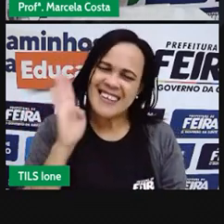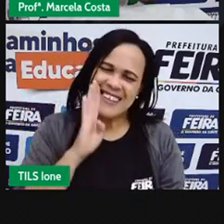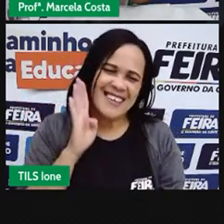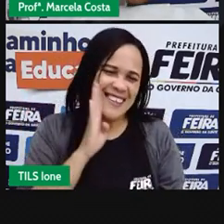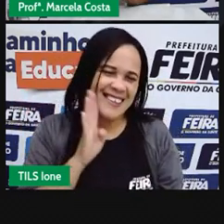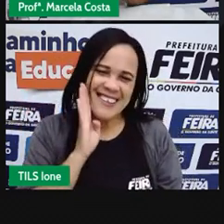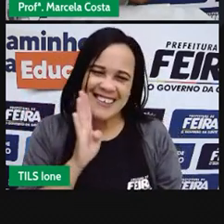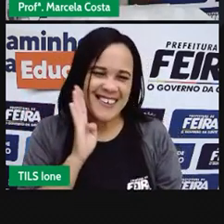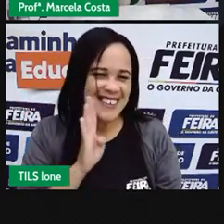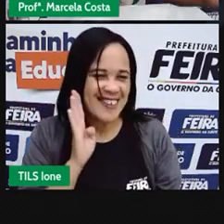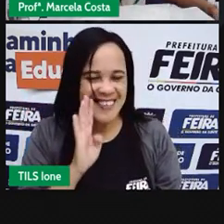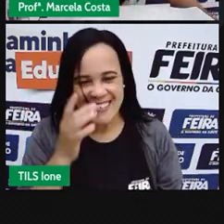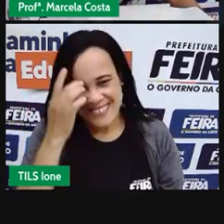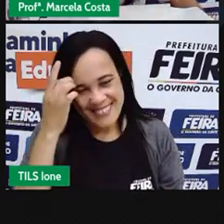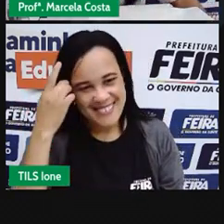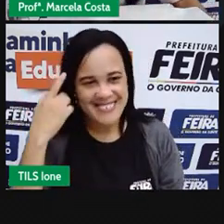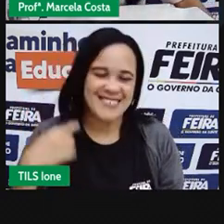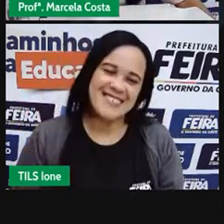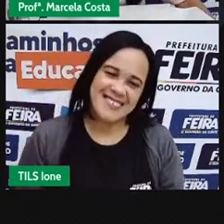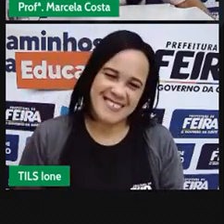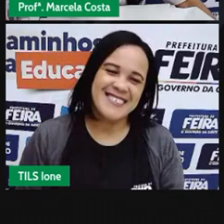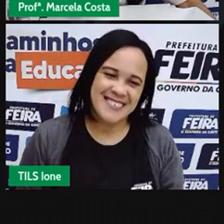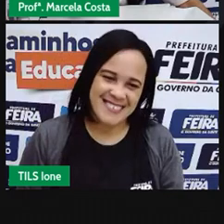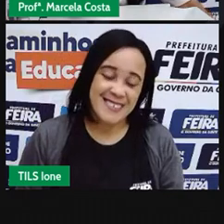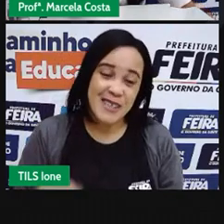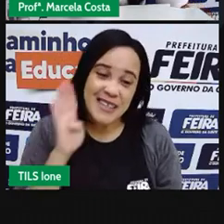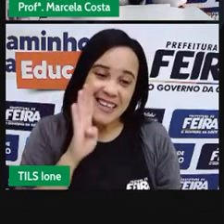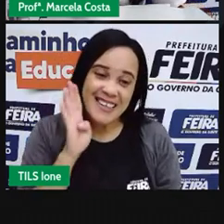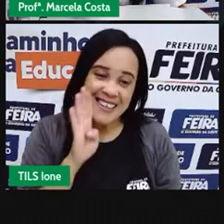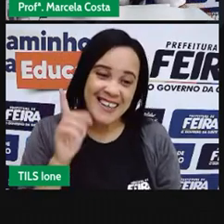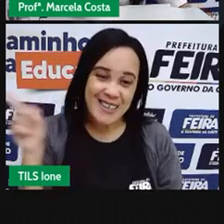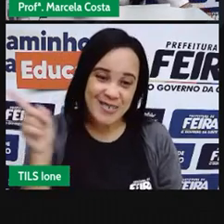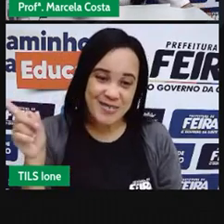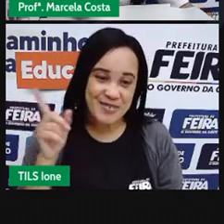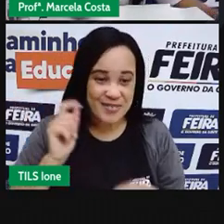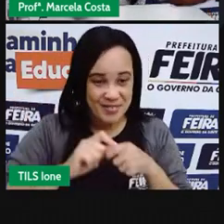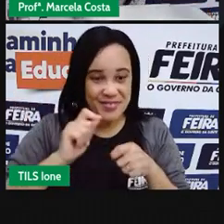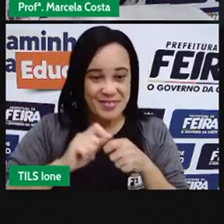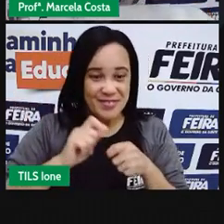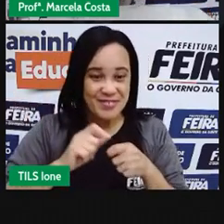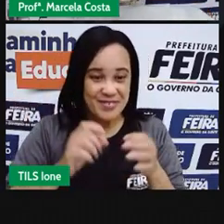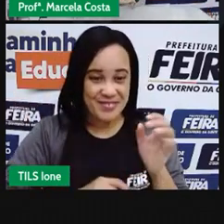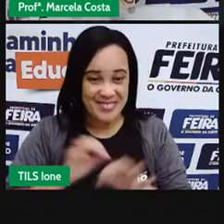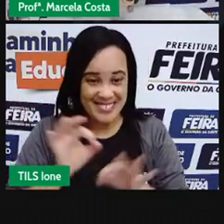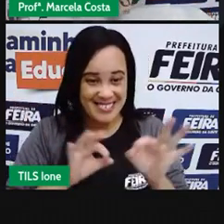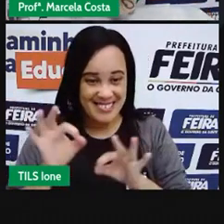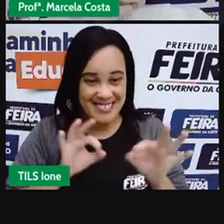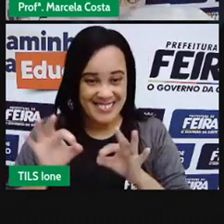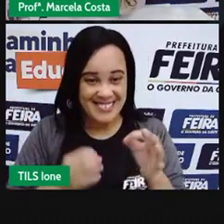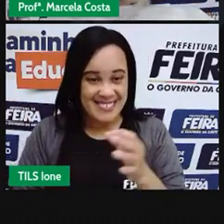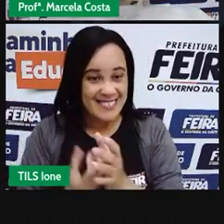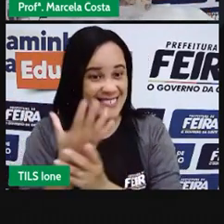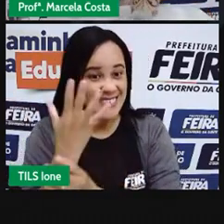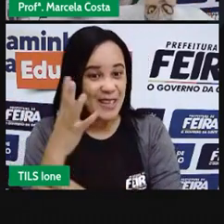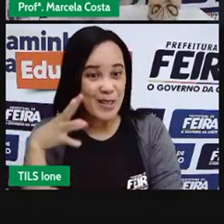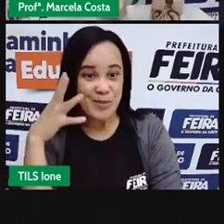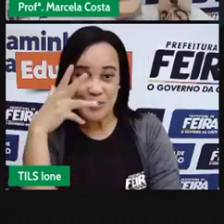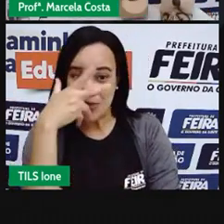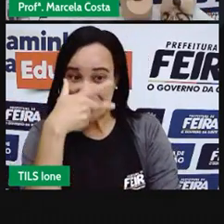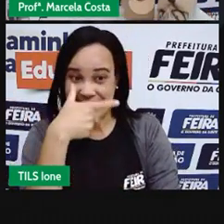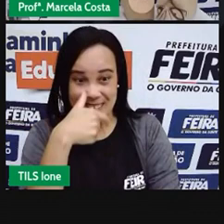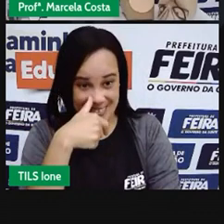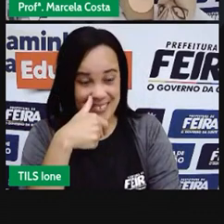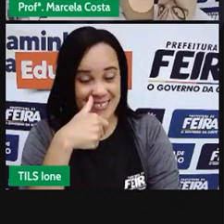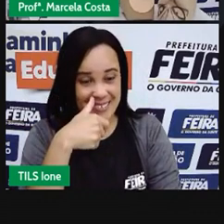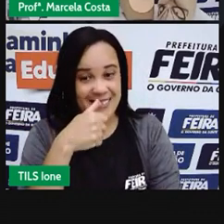Olha que fofinho lindo. Como a gente conseguiu fazer, ficou tão bonito. Você pode fazer